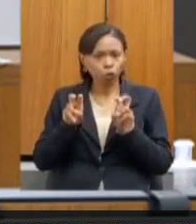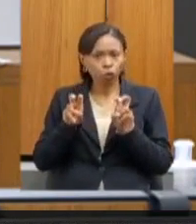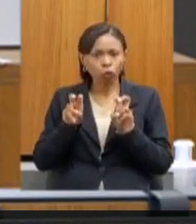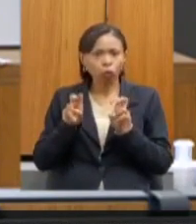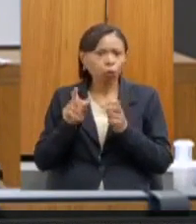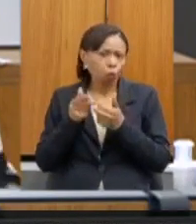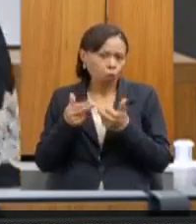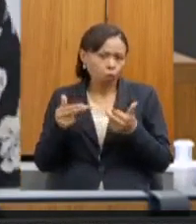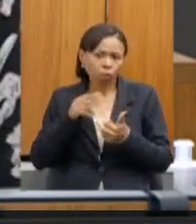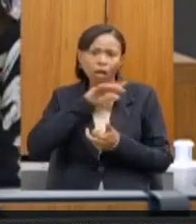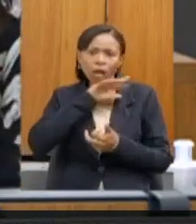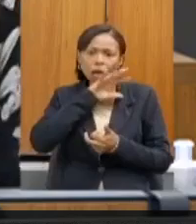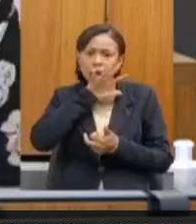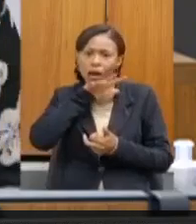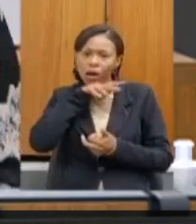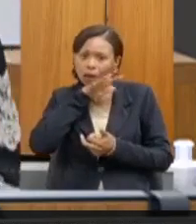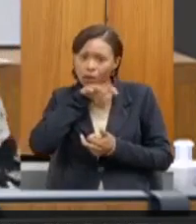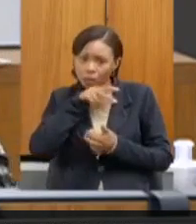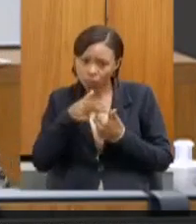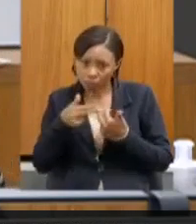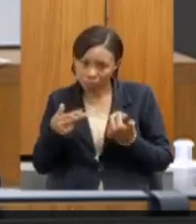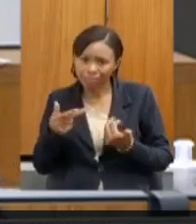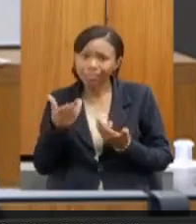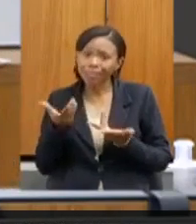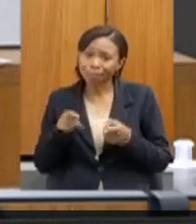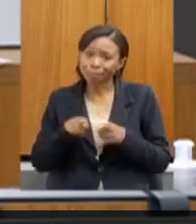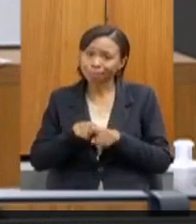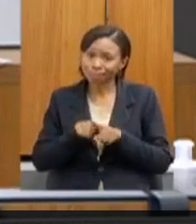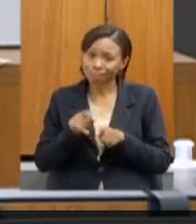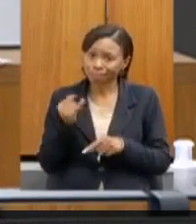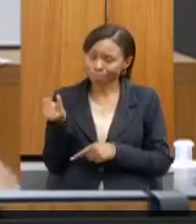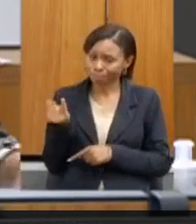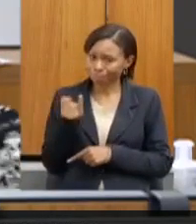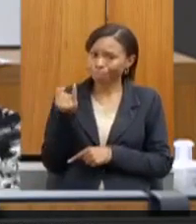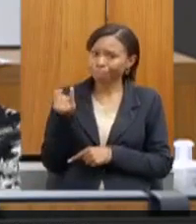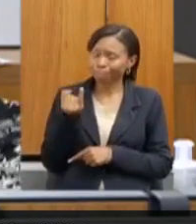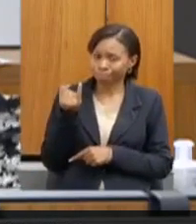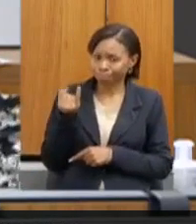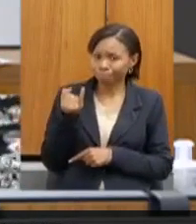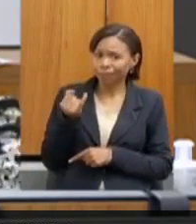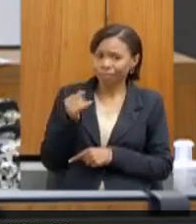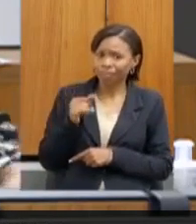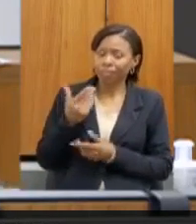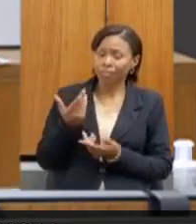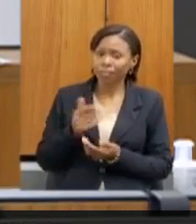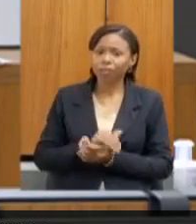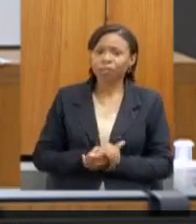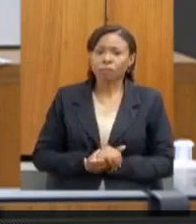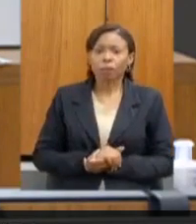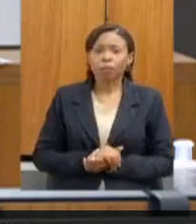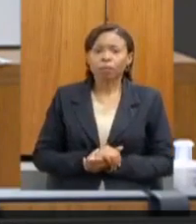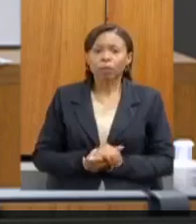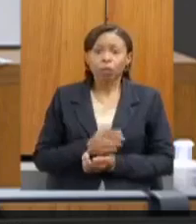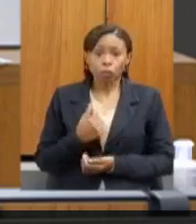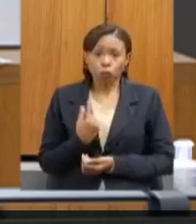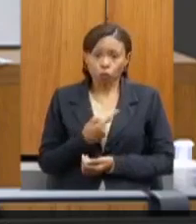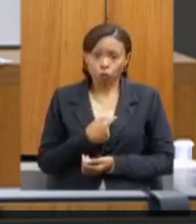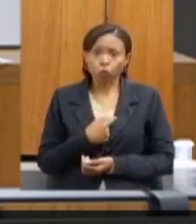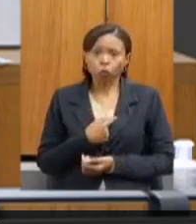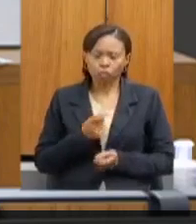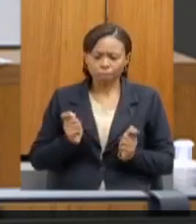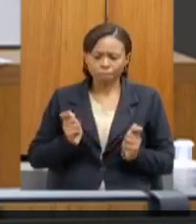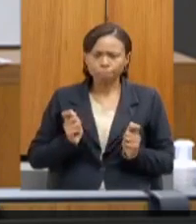nós sabemos que esse é um tema também muito caro para o nosso presidente, deputado Noraldino. a gente assume, então, a